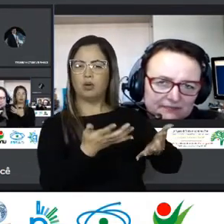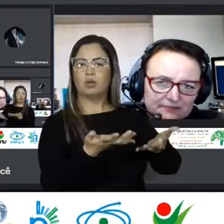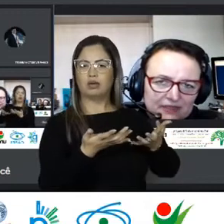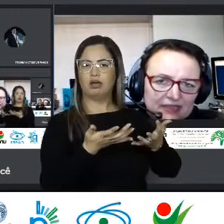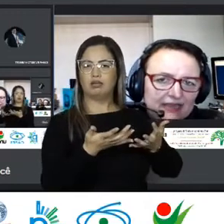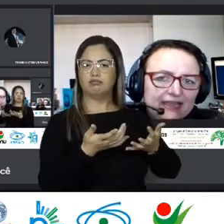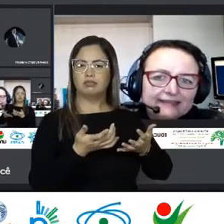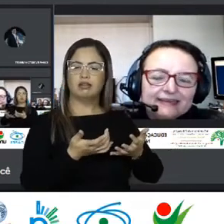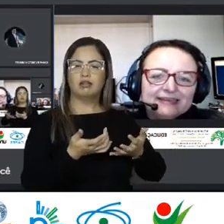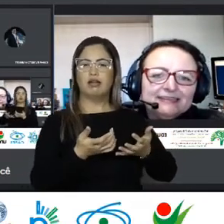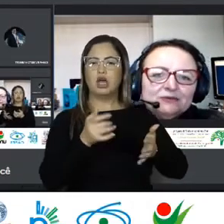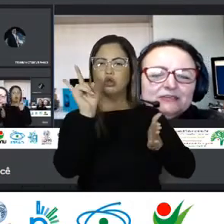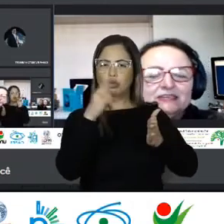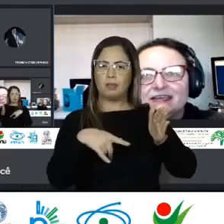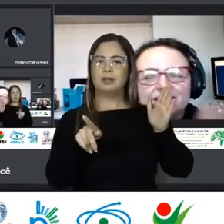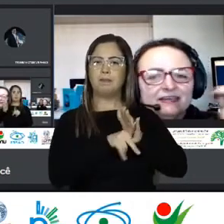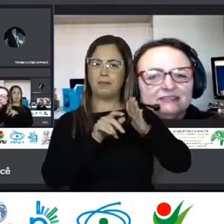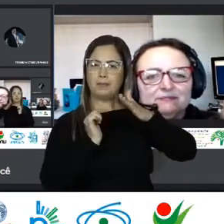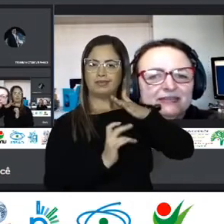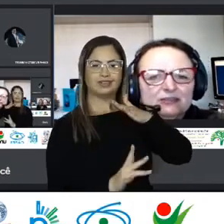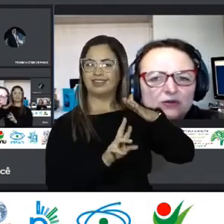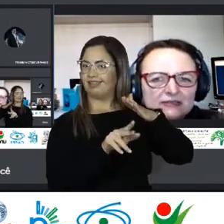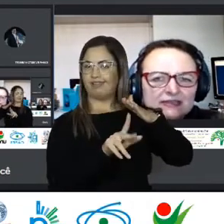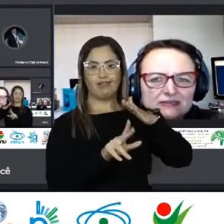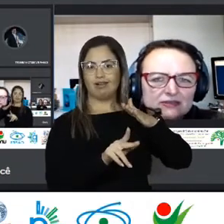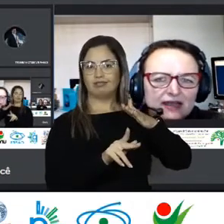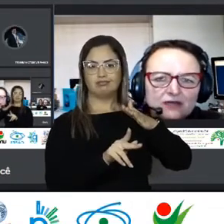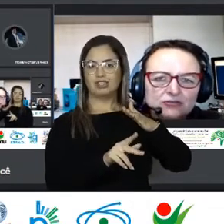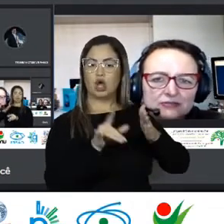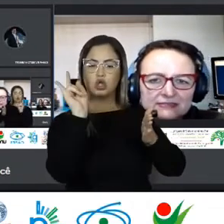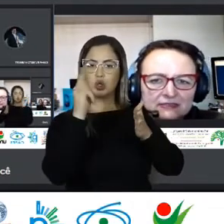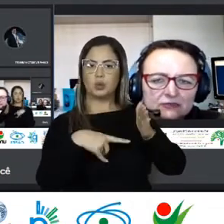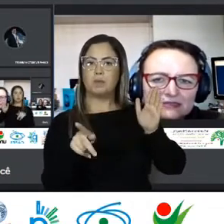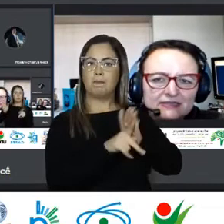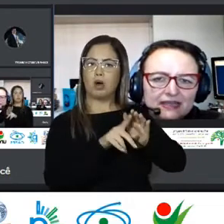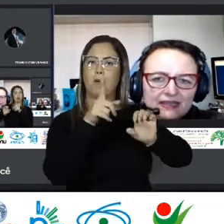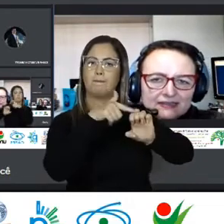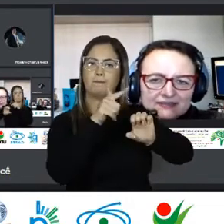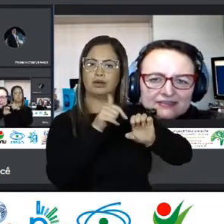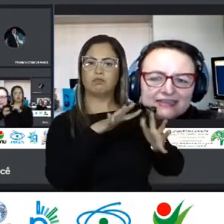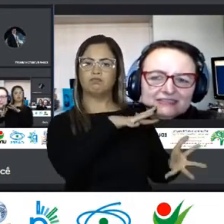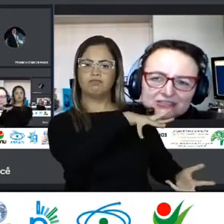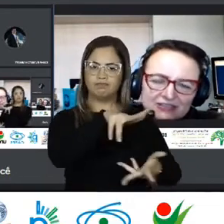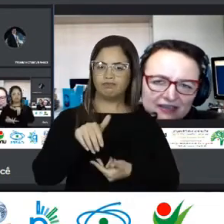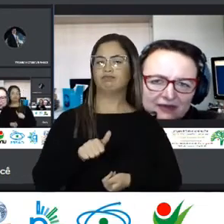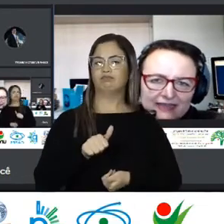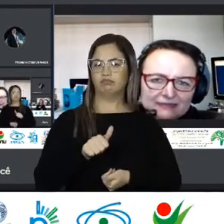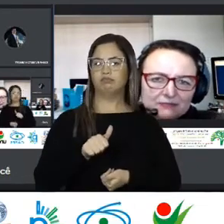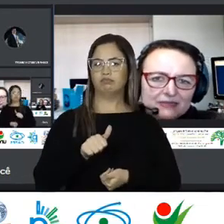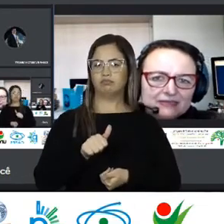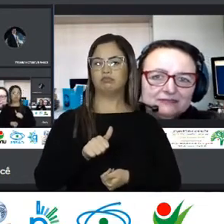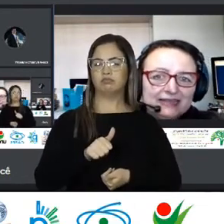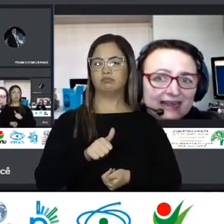de imigrante Ele entra na categoria De empreendedor internacional De outras categorias Então na verdade A gente